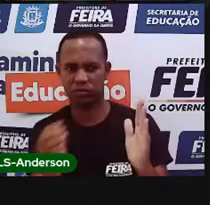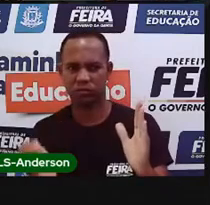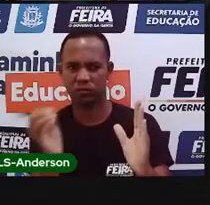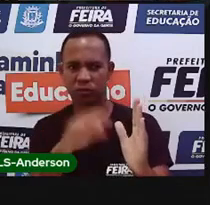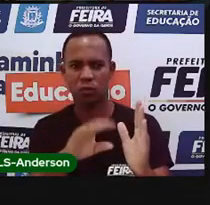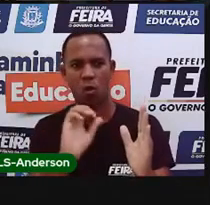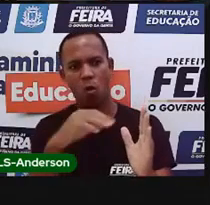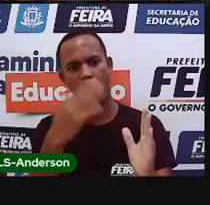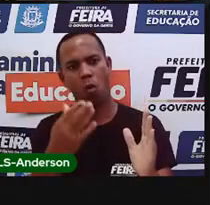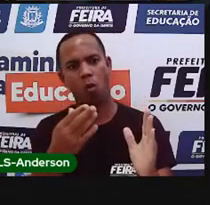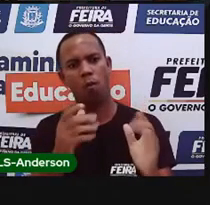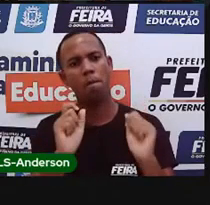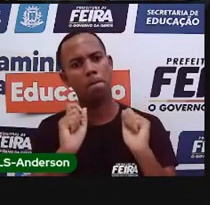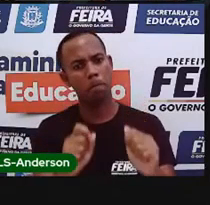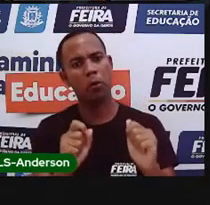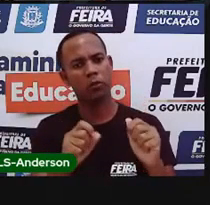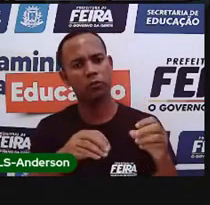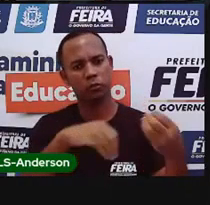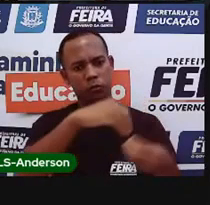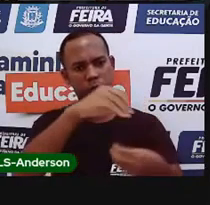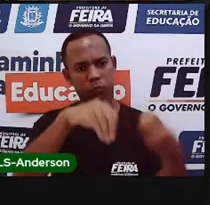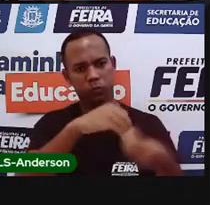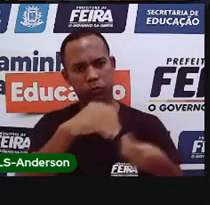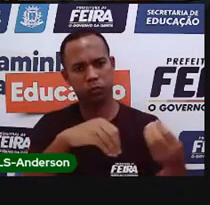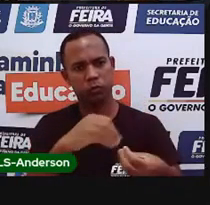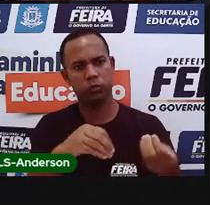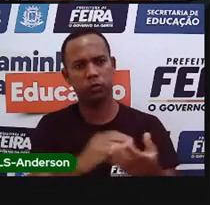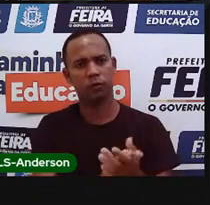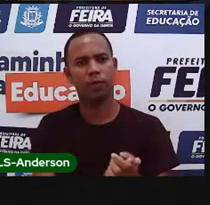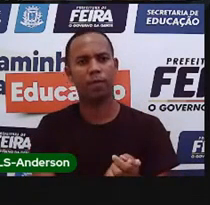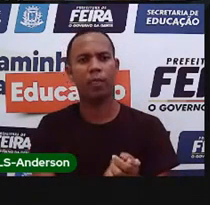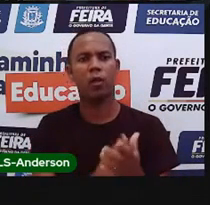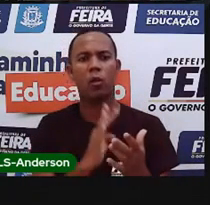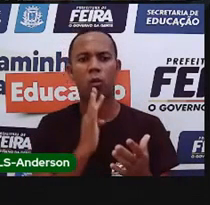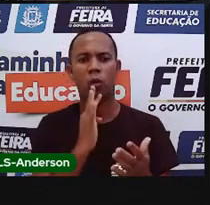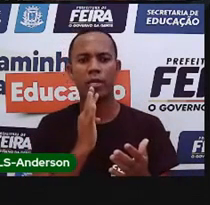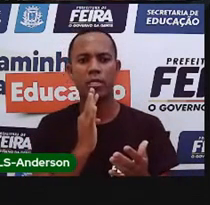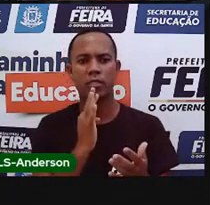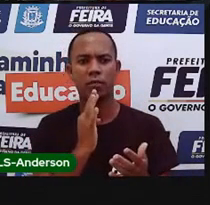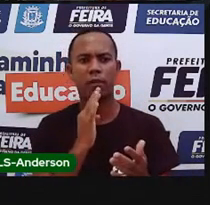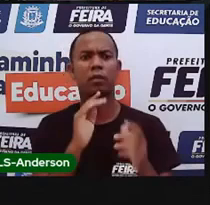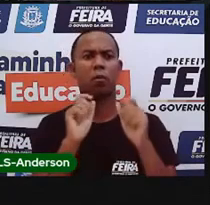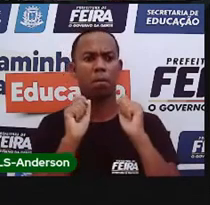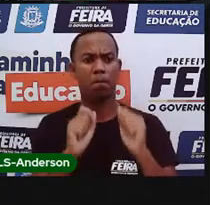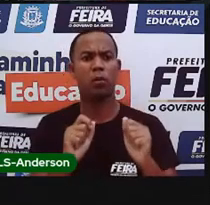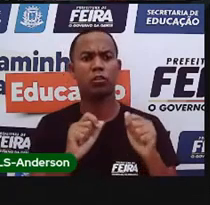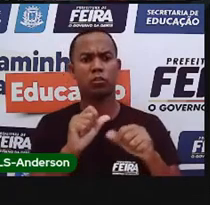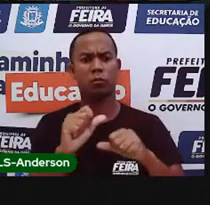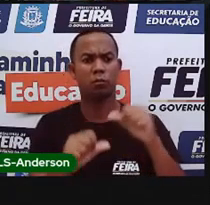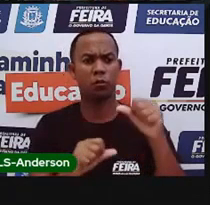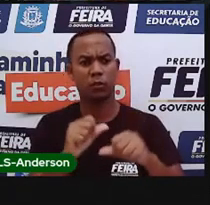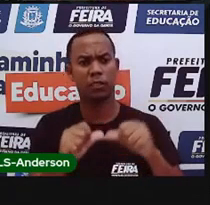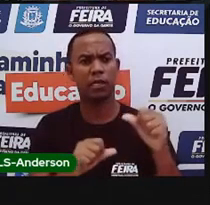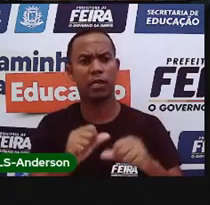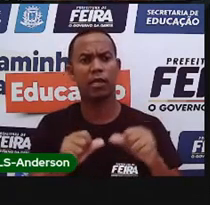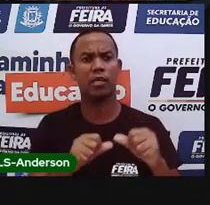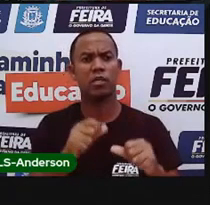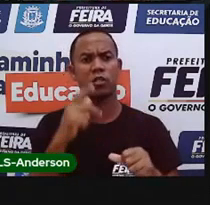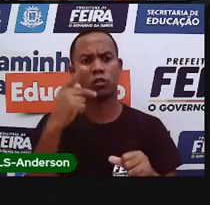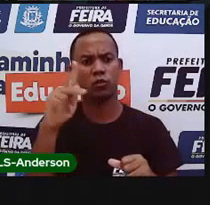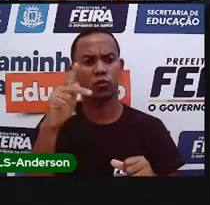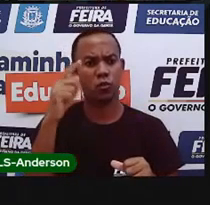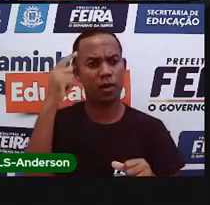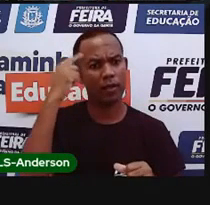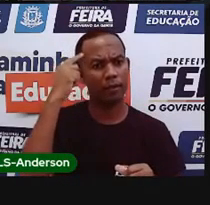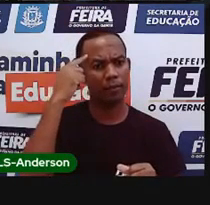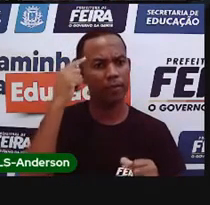pode ser reaproveitado. Vamos começar a pensar nisso aí. Esse conhecimento pode mudar as suas atitudes. Por quê? Porque